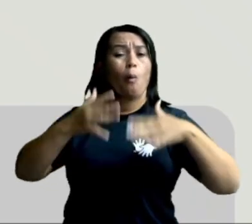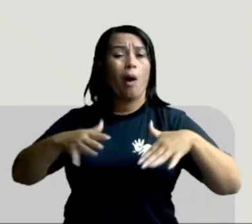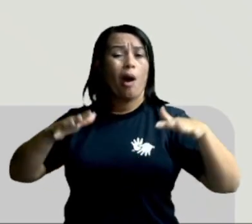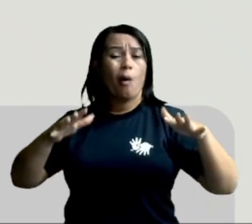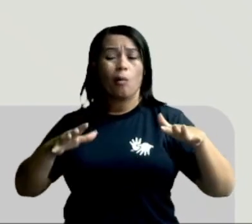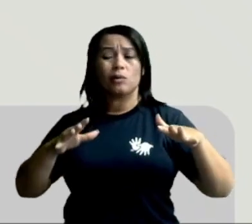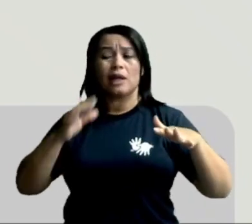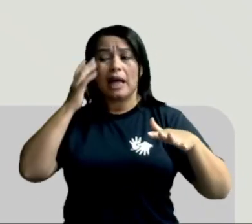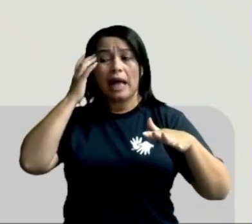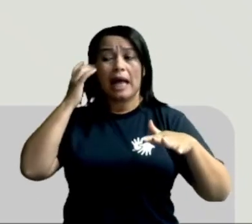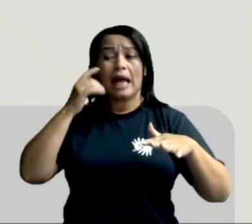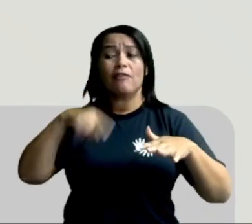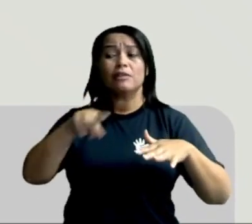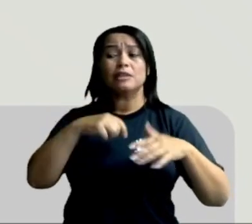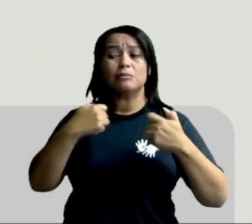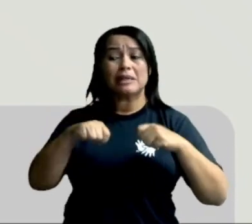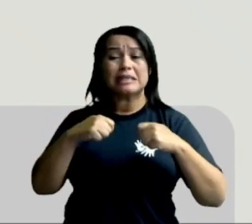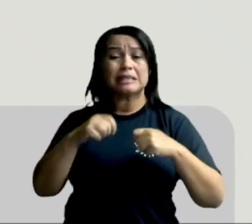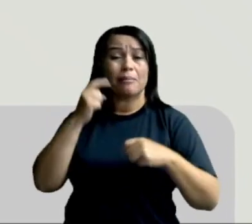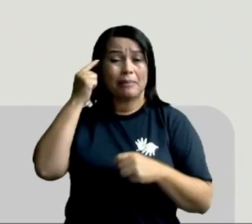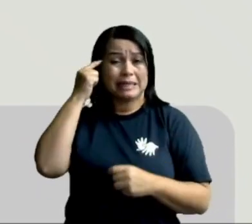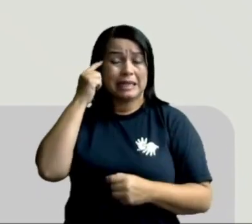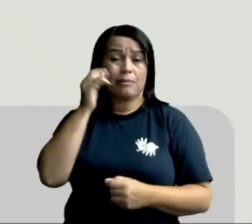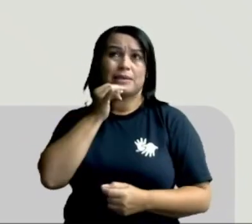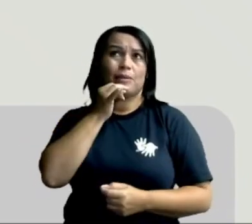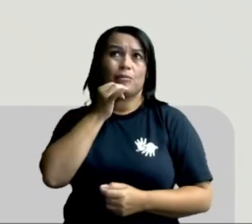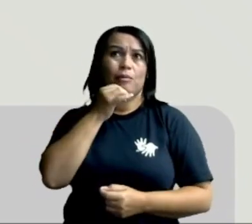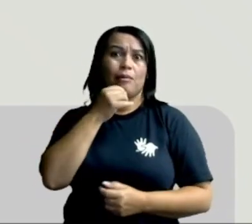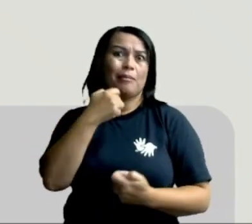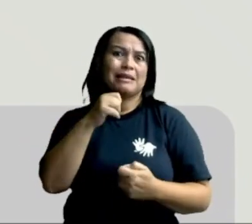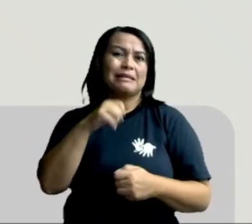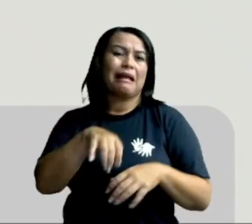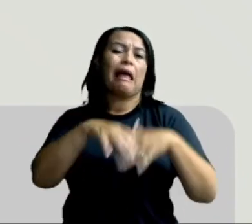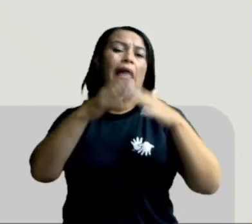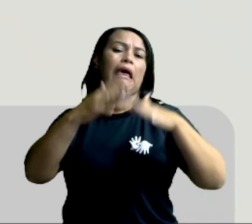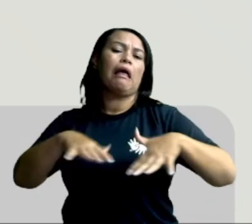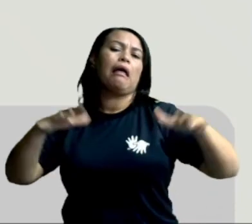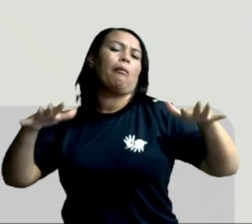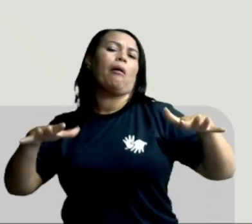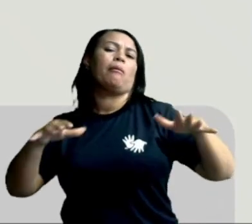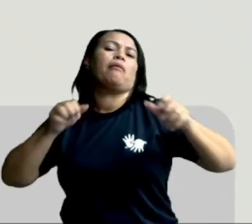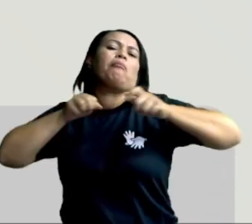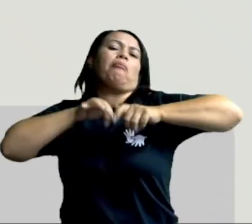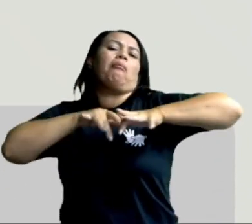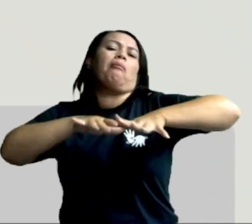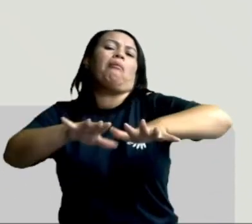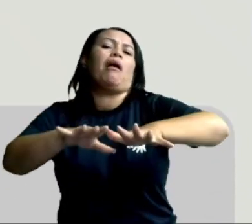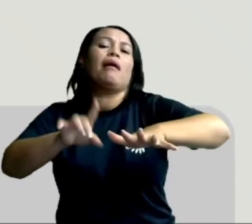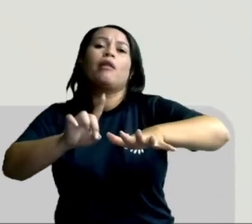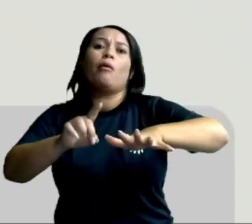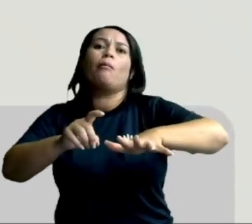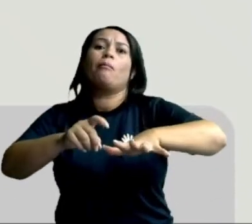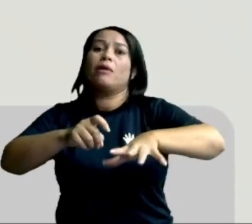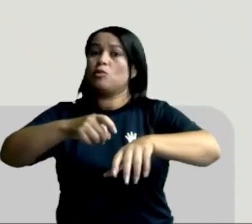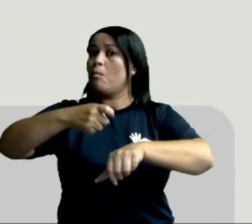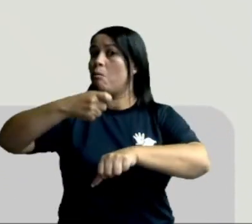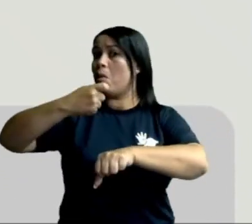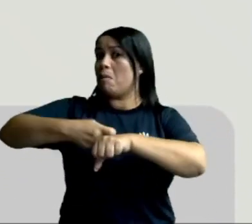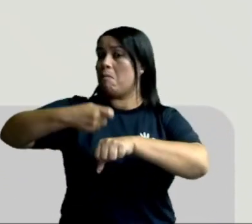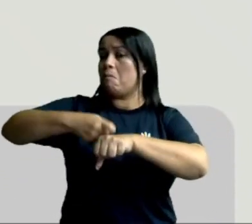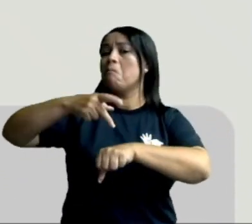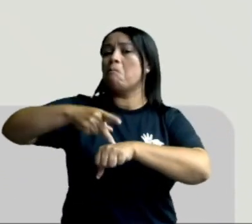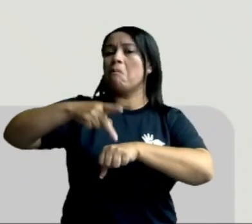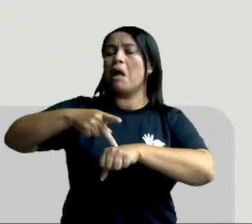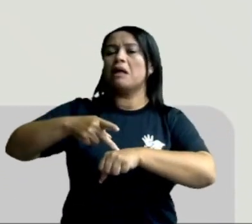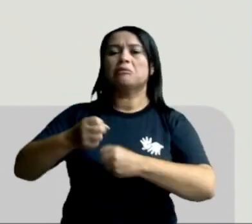forte não como uma onda que tudo destrói, mas como uma rocha que